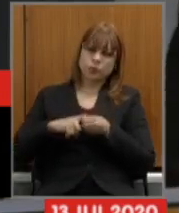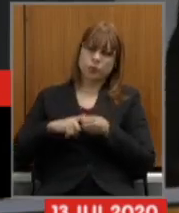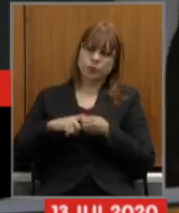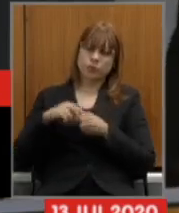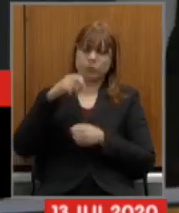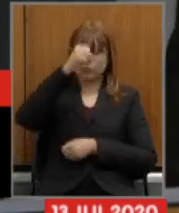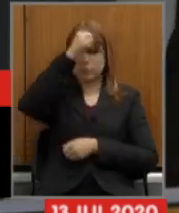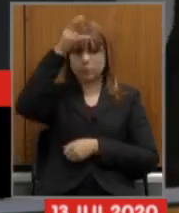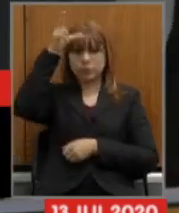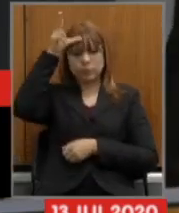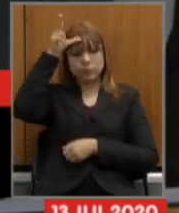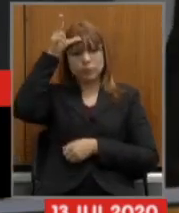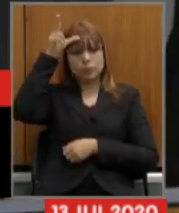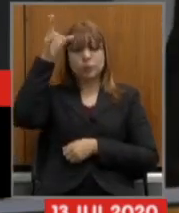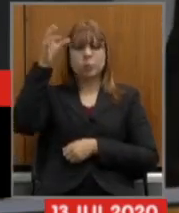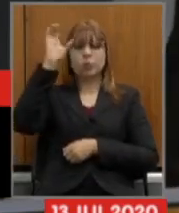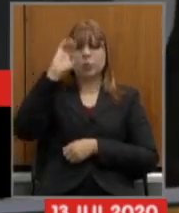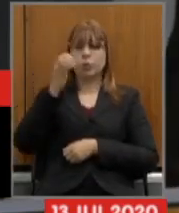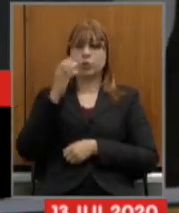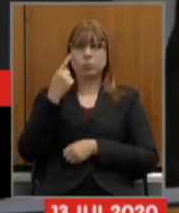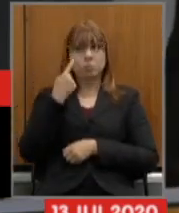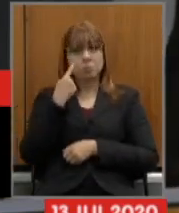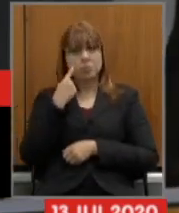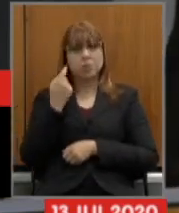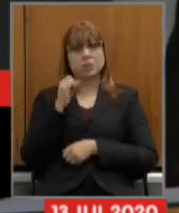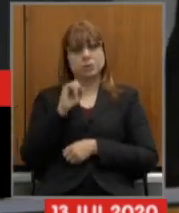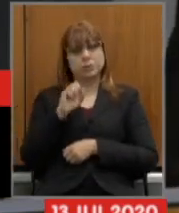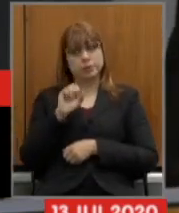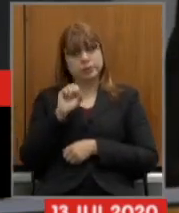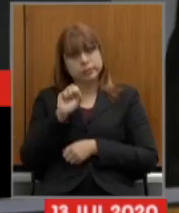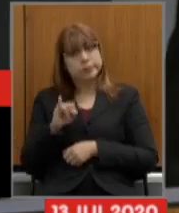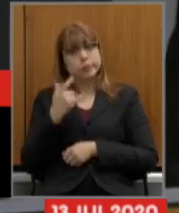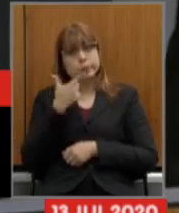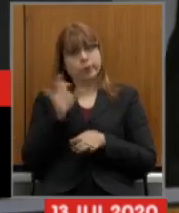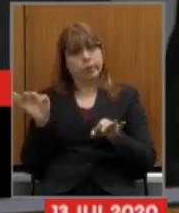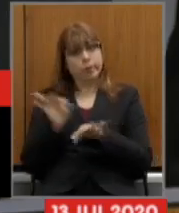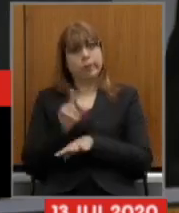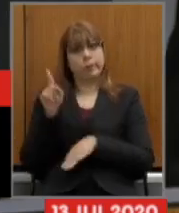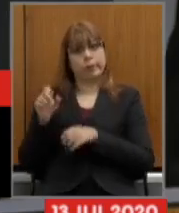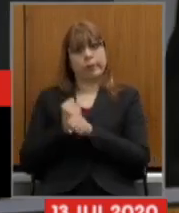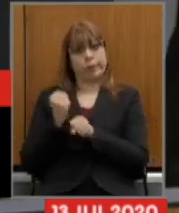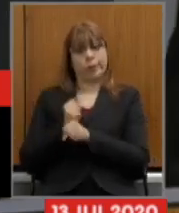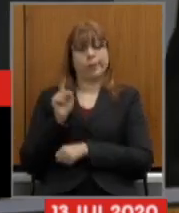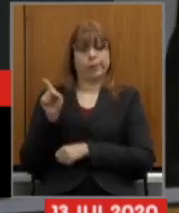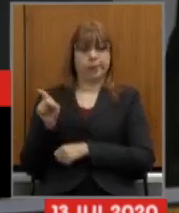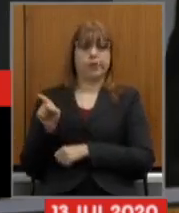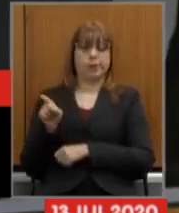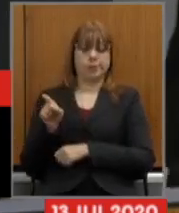contagem para ver se finalmente conclui essa obra a senhora veja que